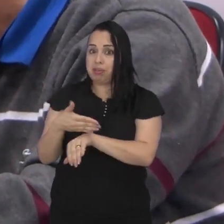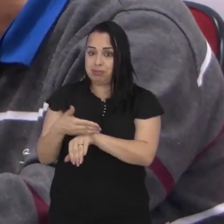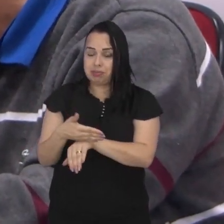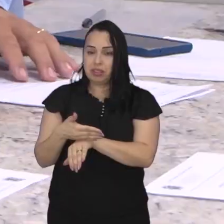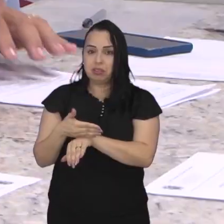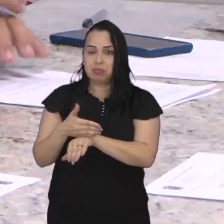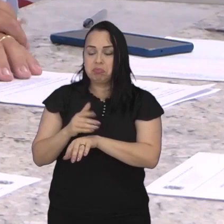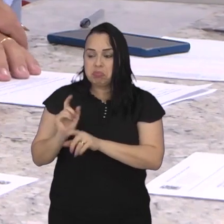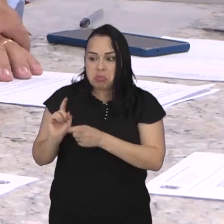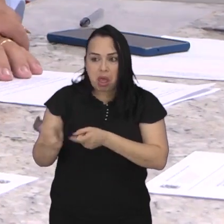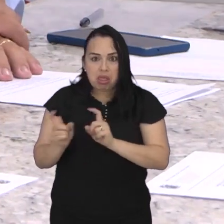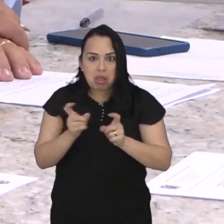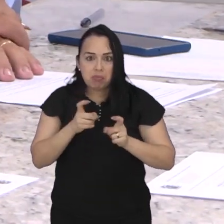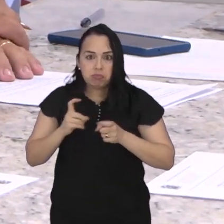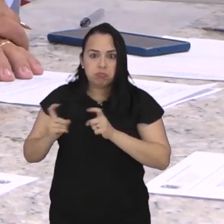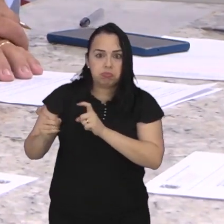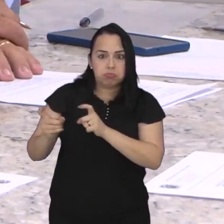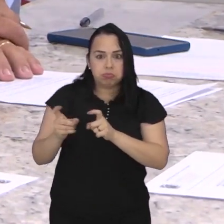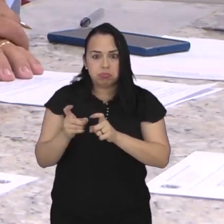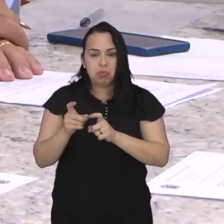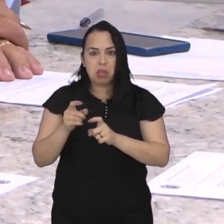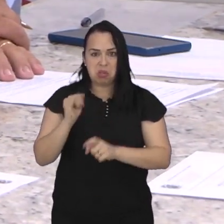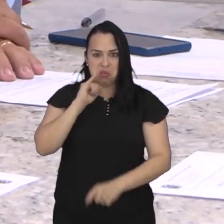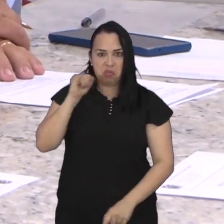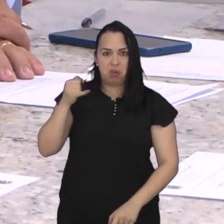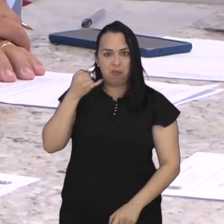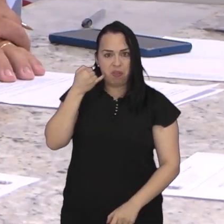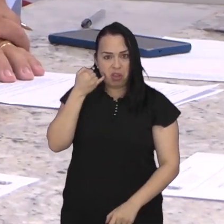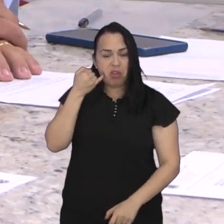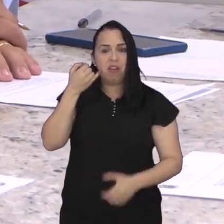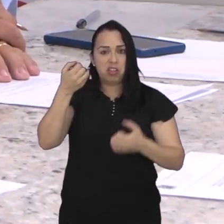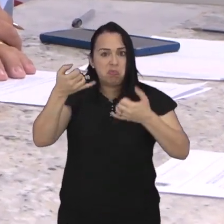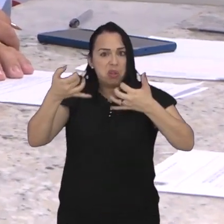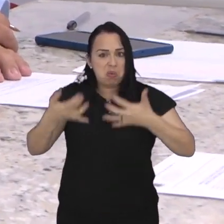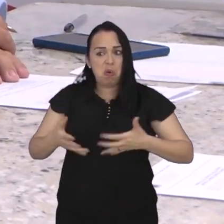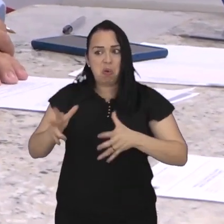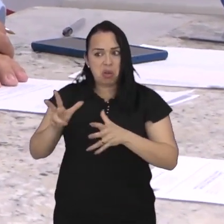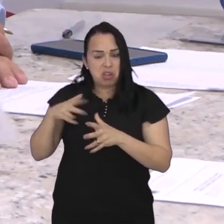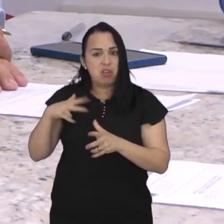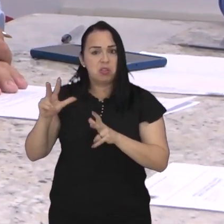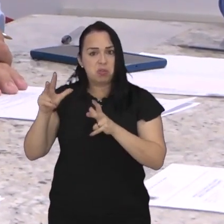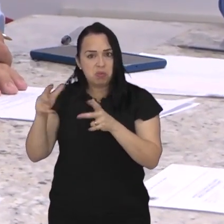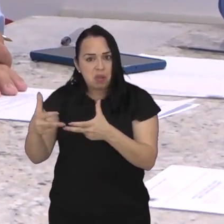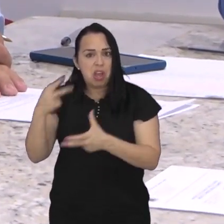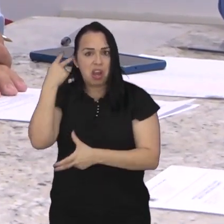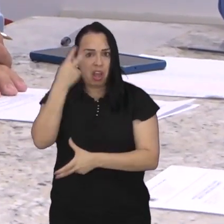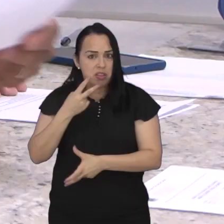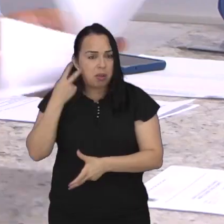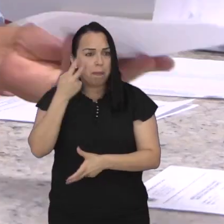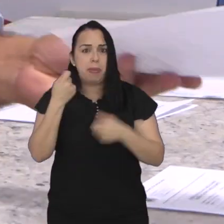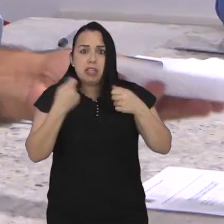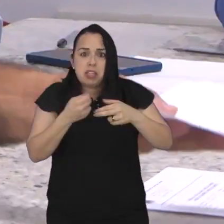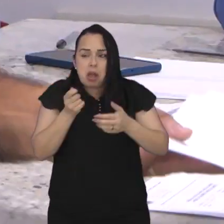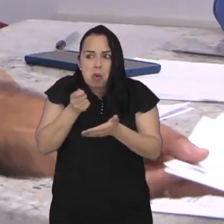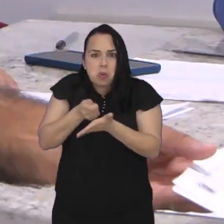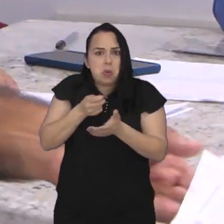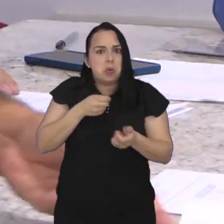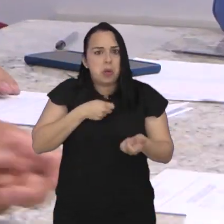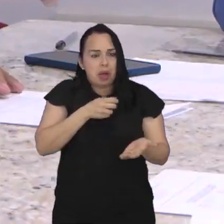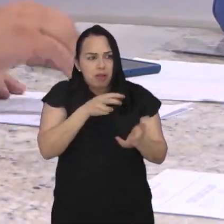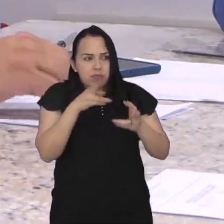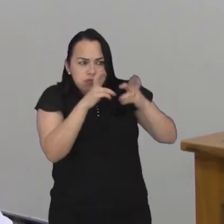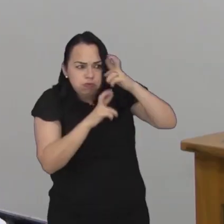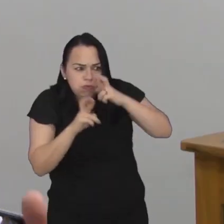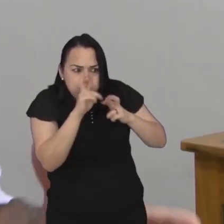Hayashi. Durante o encontro, Juvenil reforçou o papel da Câmara de acompanhar de perto os gastos do